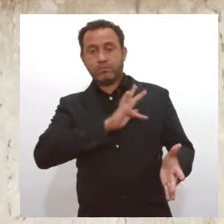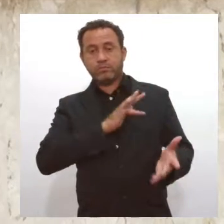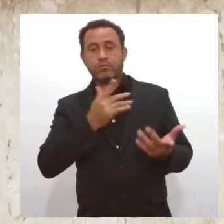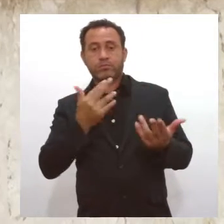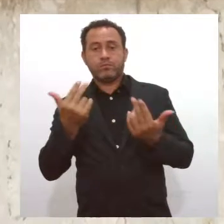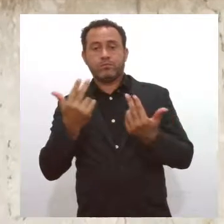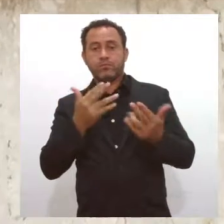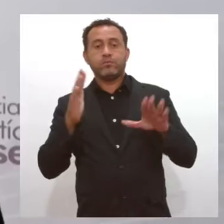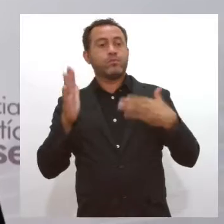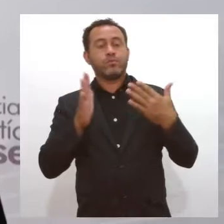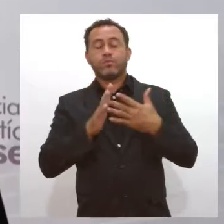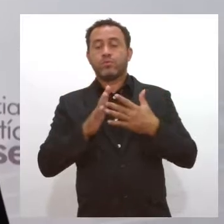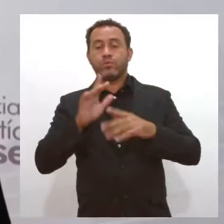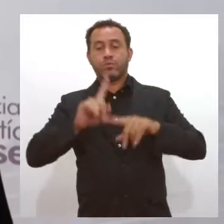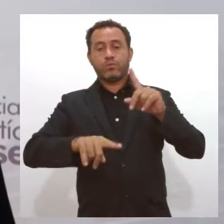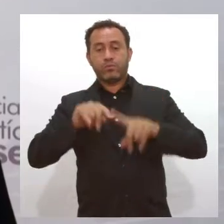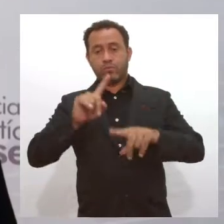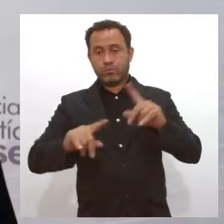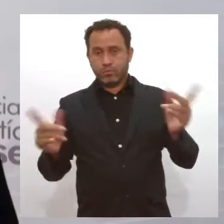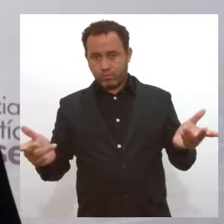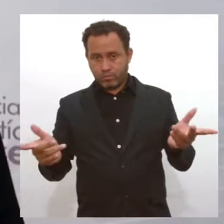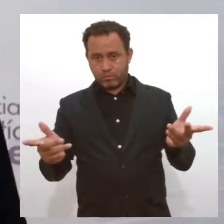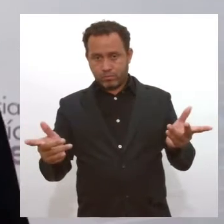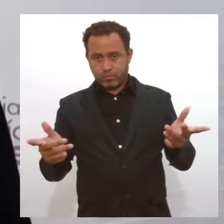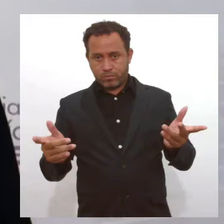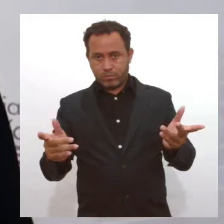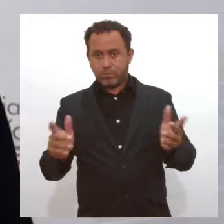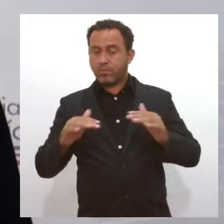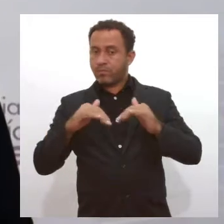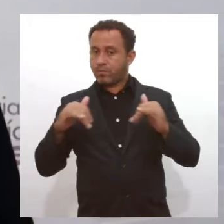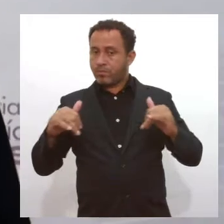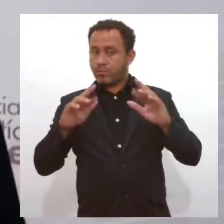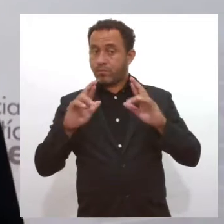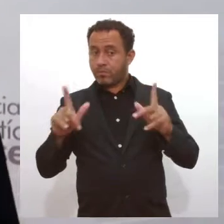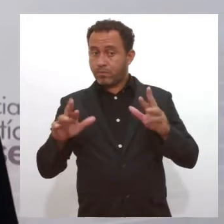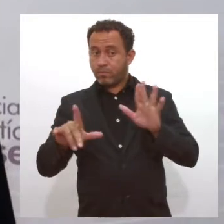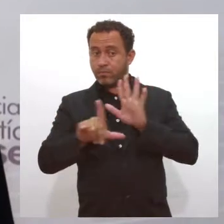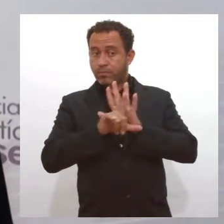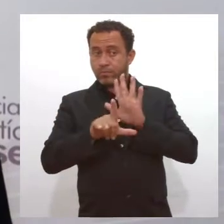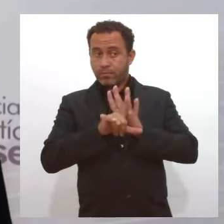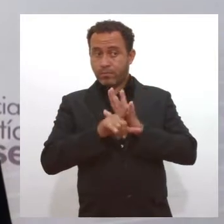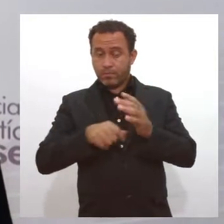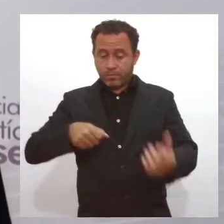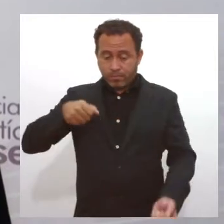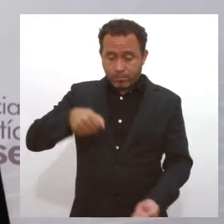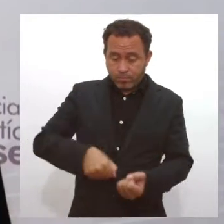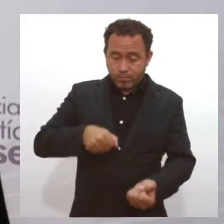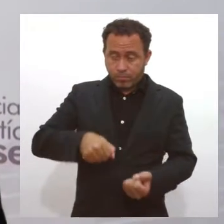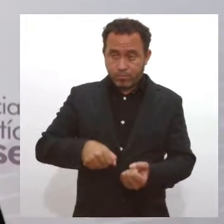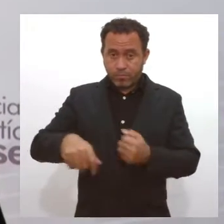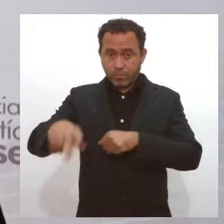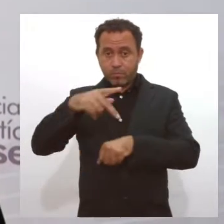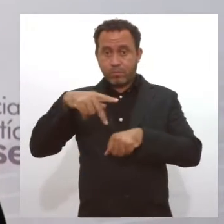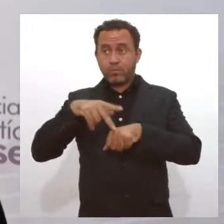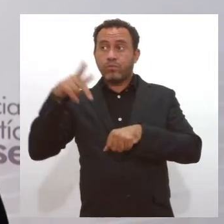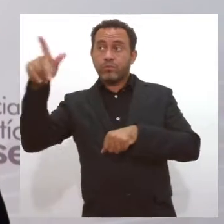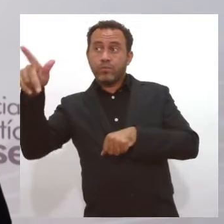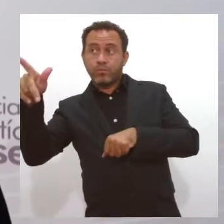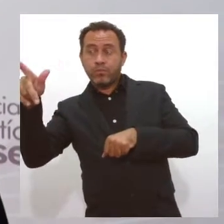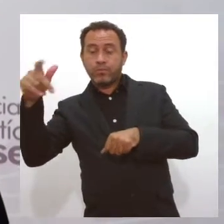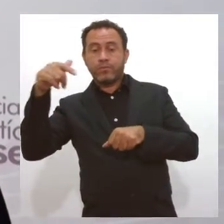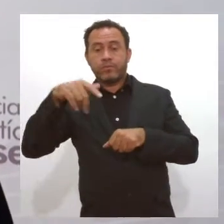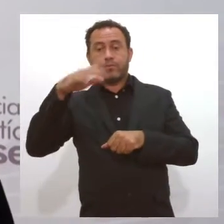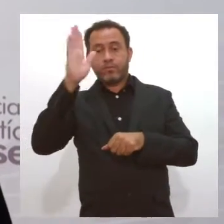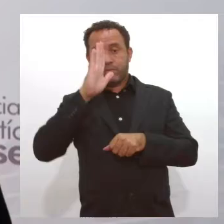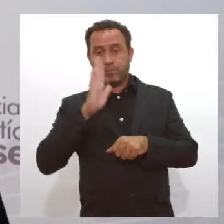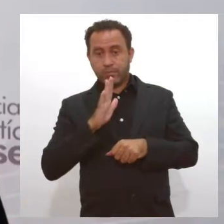para todos os produtores. Há uma discrepância entre a alíquota do fertilizante importado e a alíquota do fertilizante nacional.